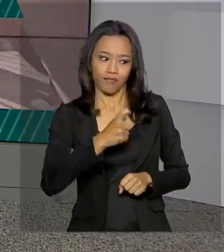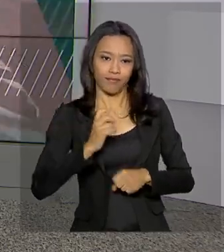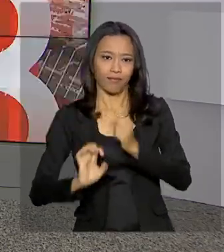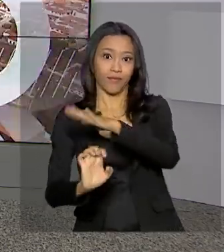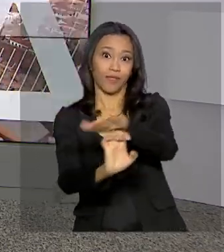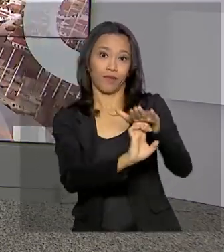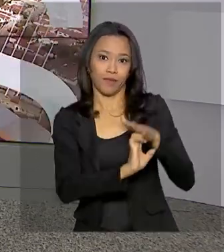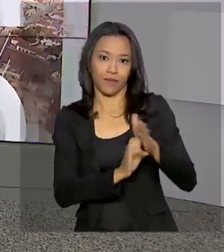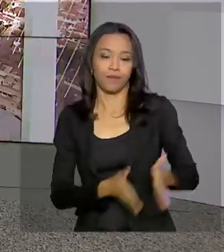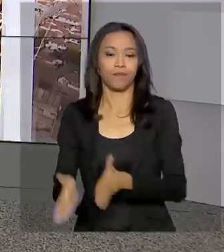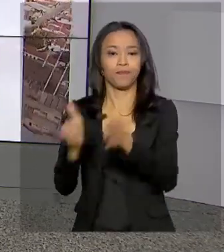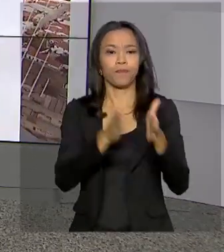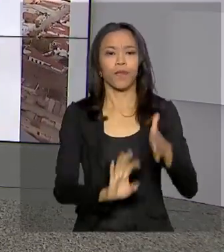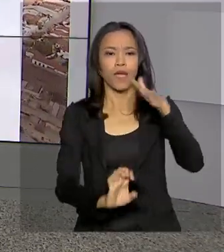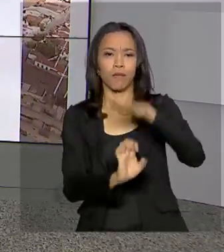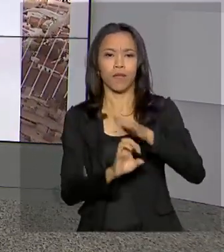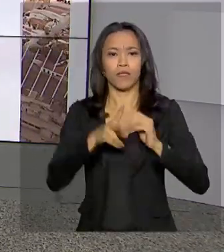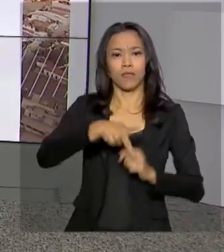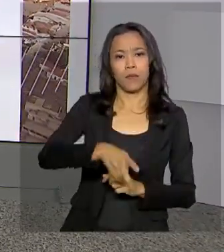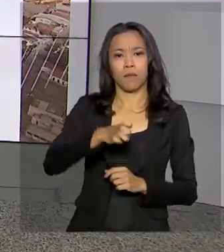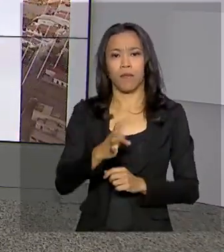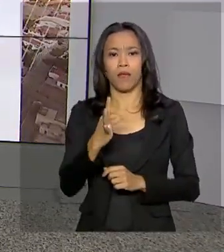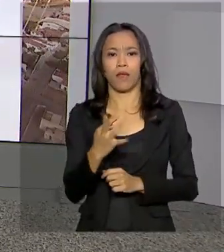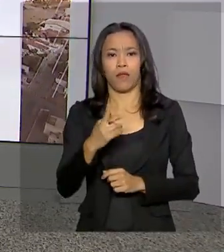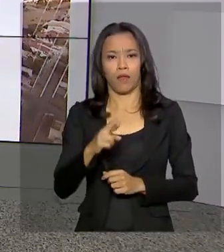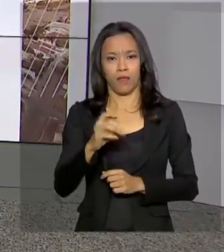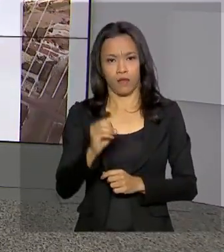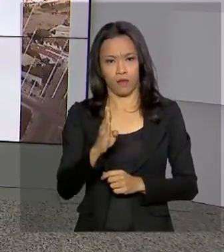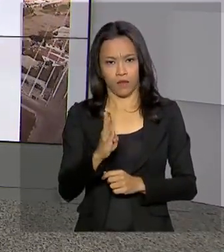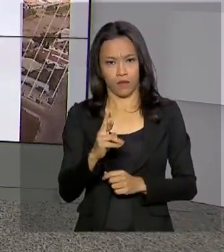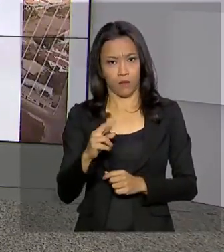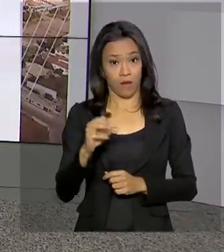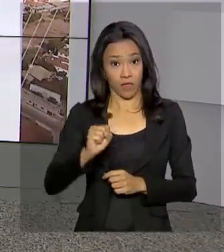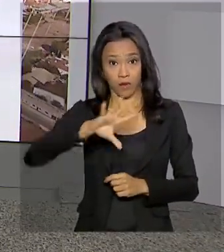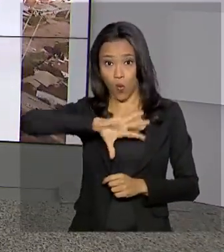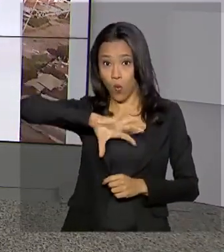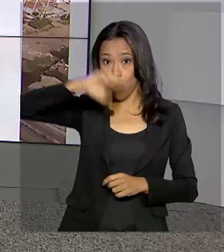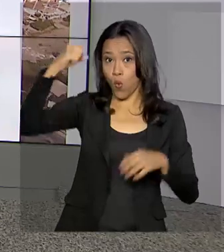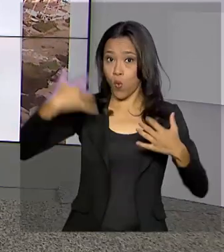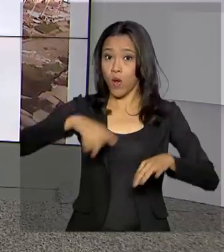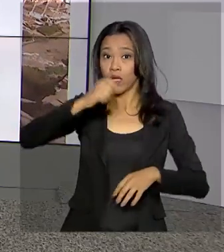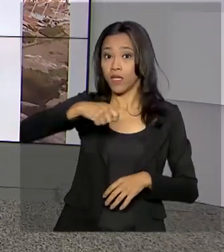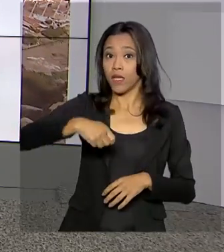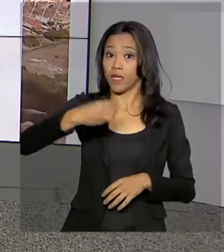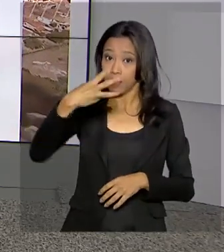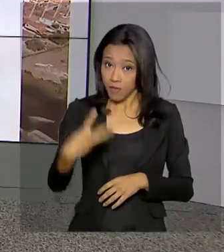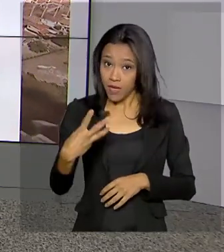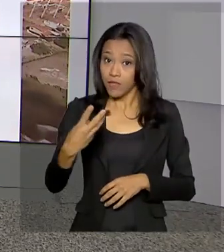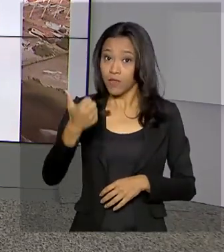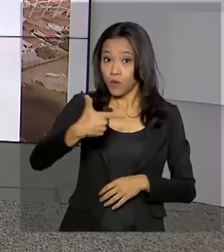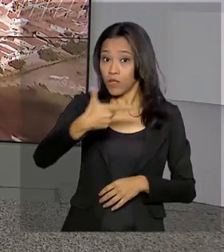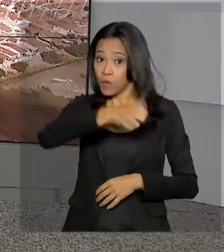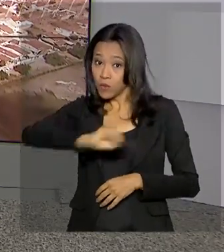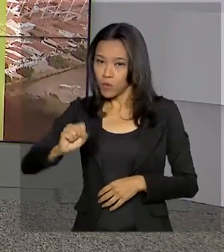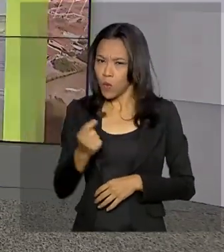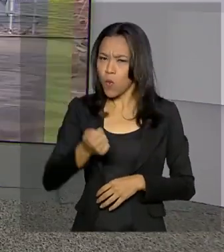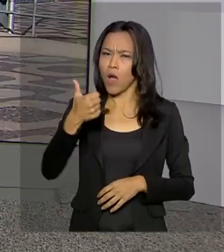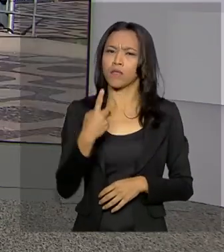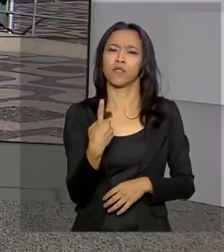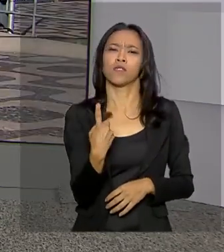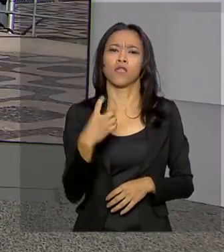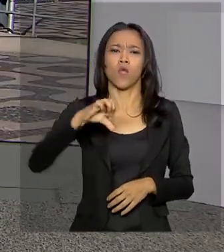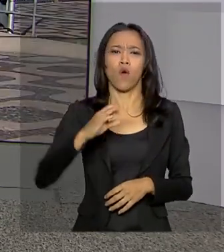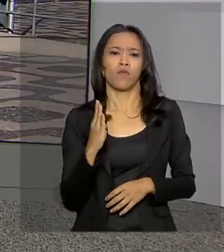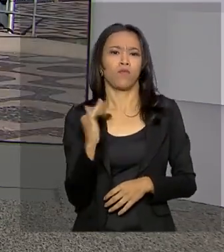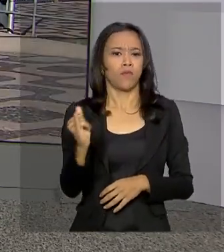A Petrobras teve lucro líquido recorde no segundo trimestre deste ano, quase 19 bilhões de reais. Vamos ao Rio de